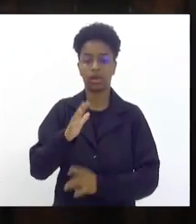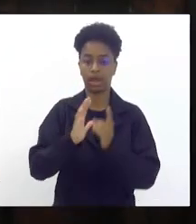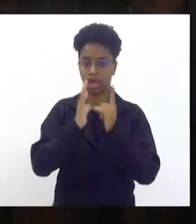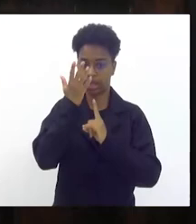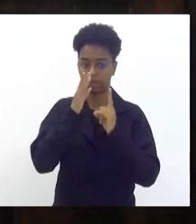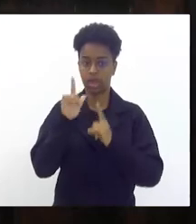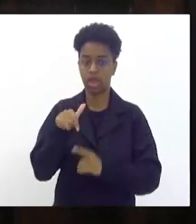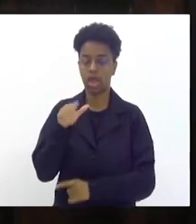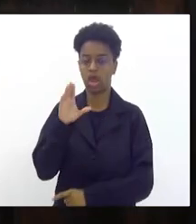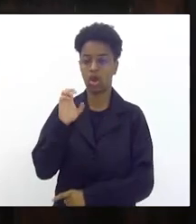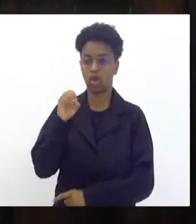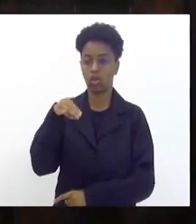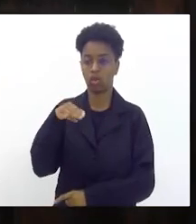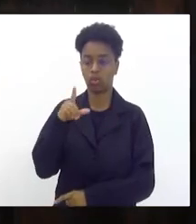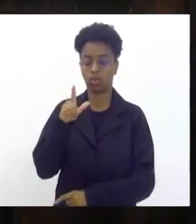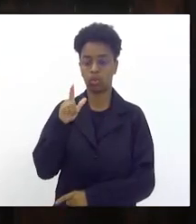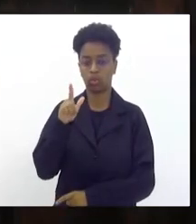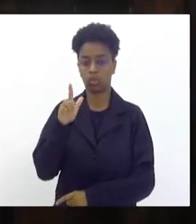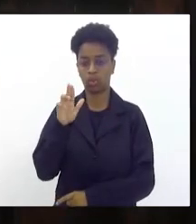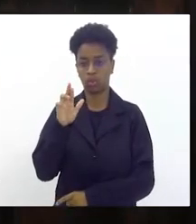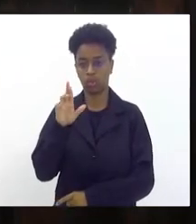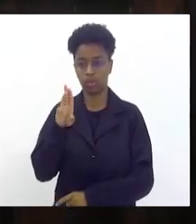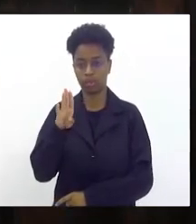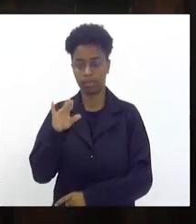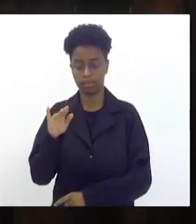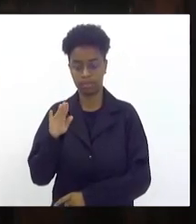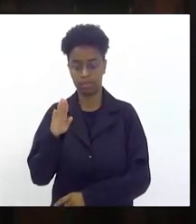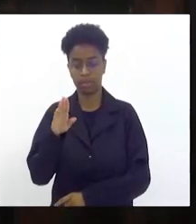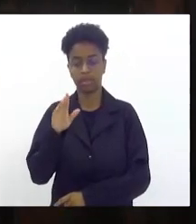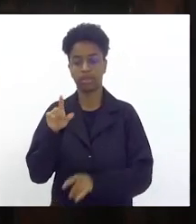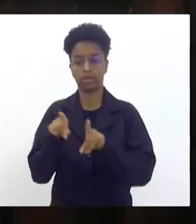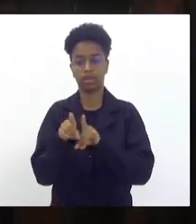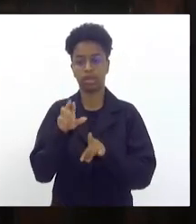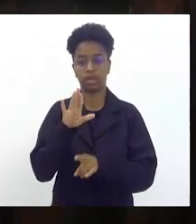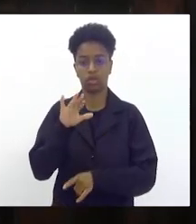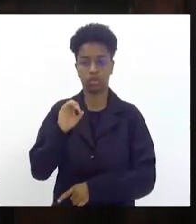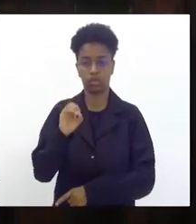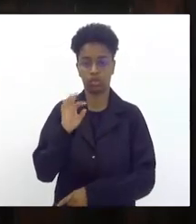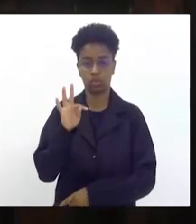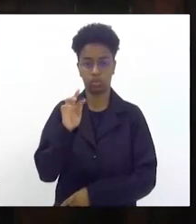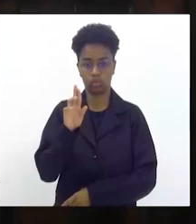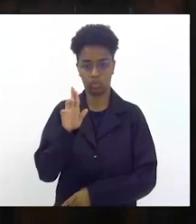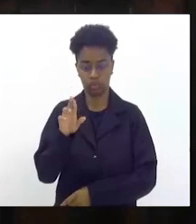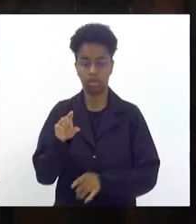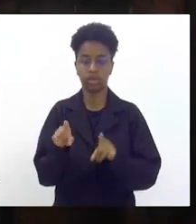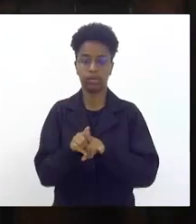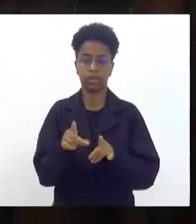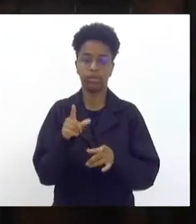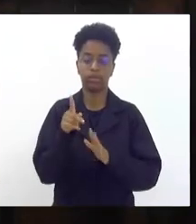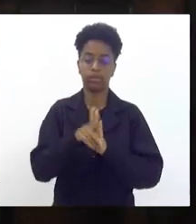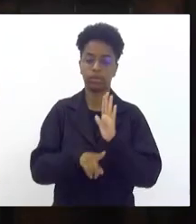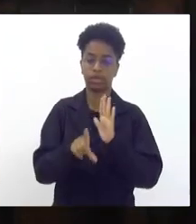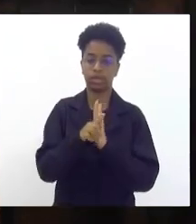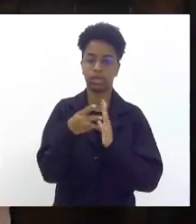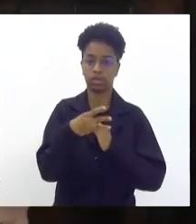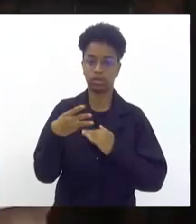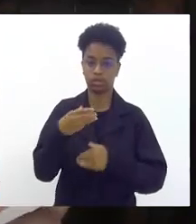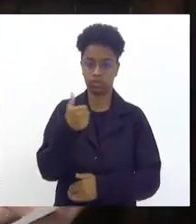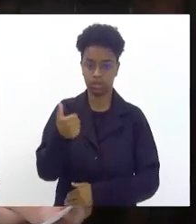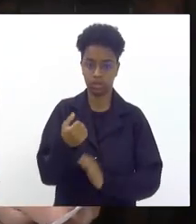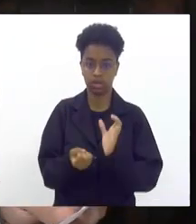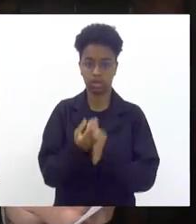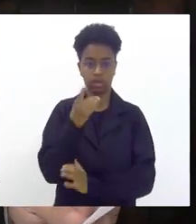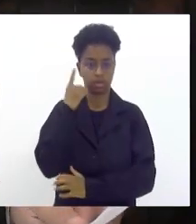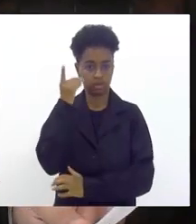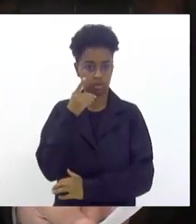a Conlurb e a RioTur na sequência tem o projeto 331 que é esse que a gente discute de autoria do deputado